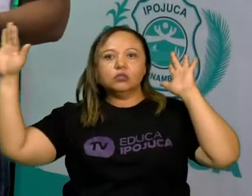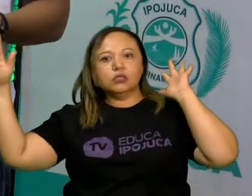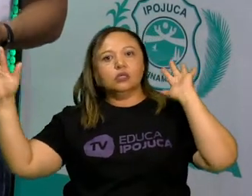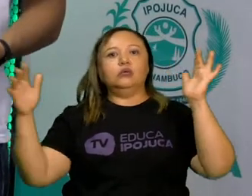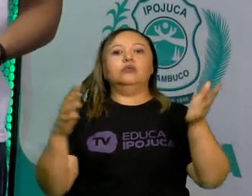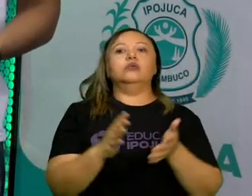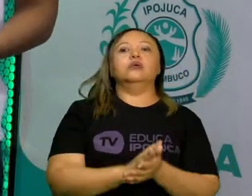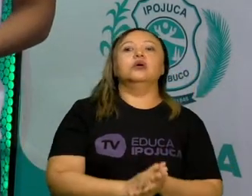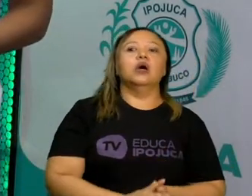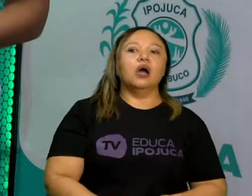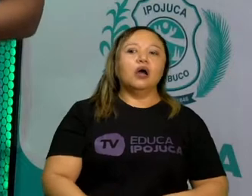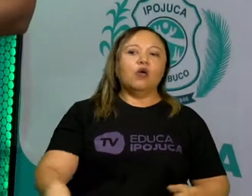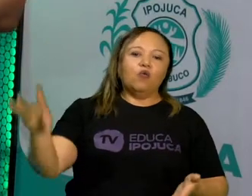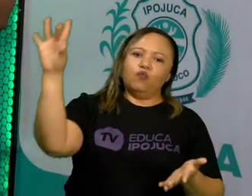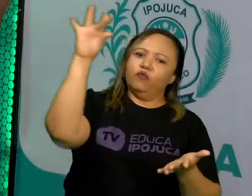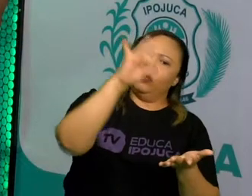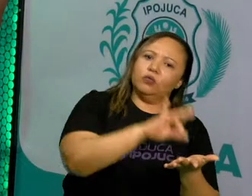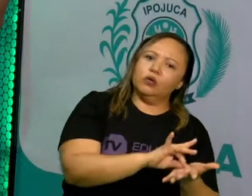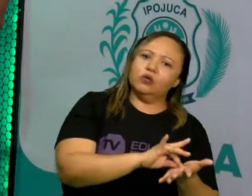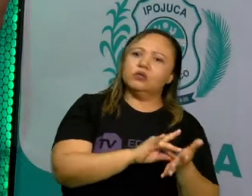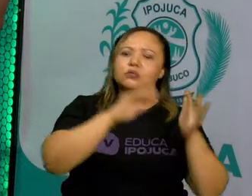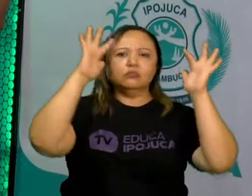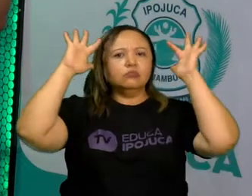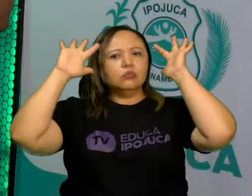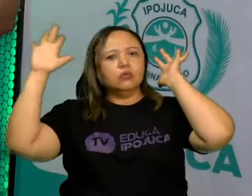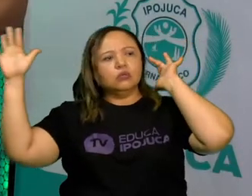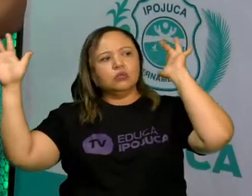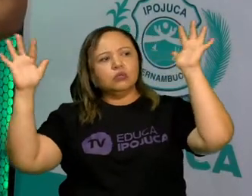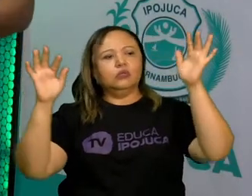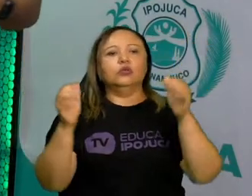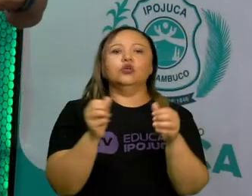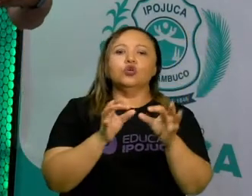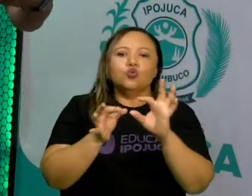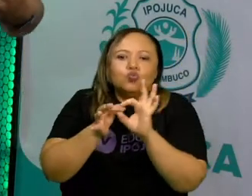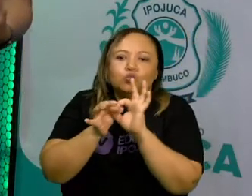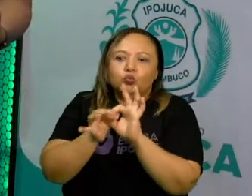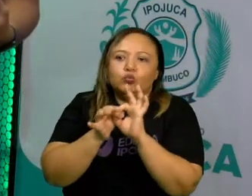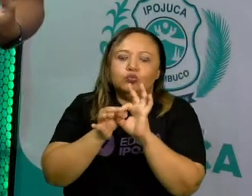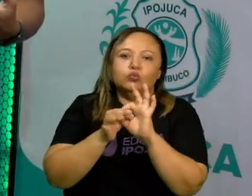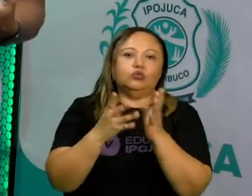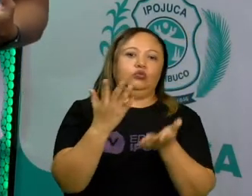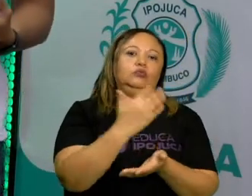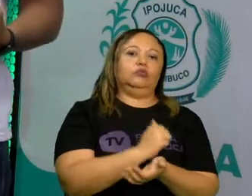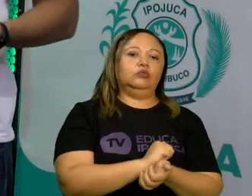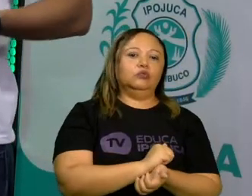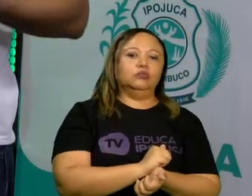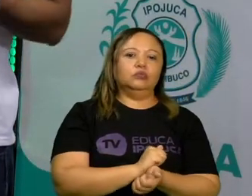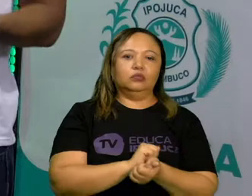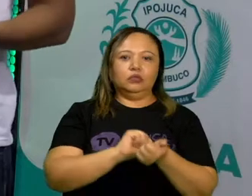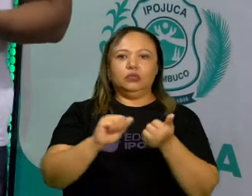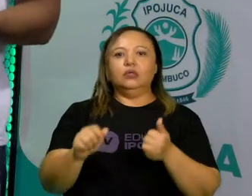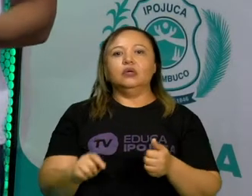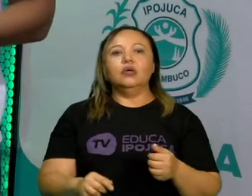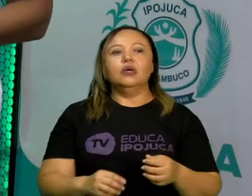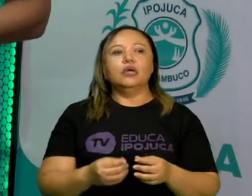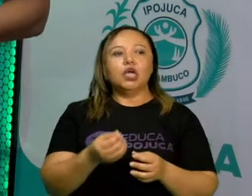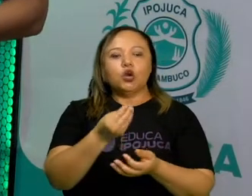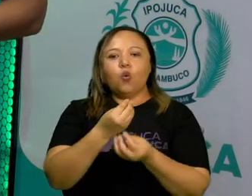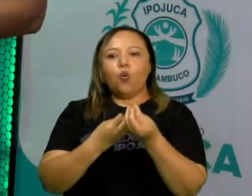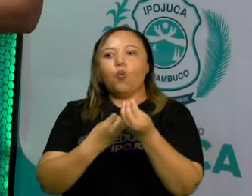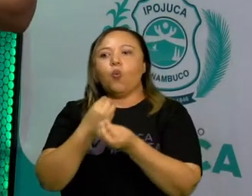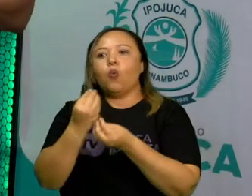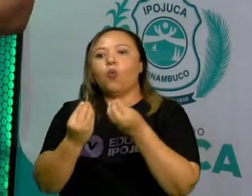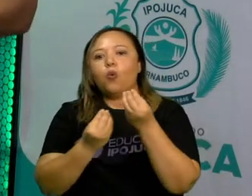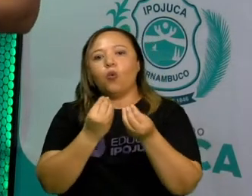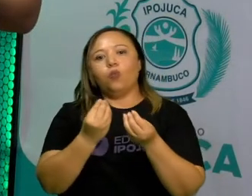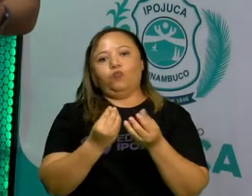entre a realidade e a imaginação. E onde melhor para encaixar essa definição de